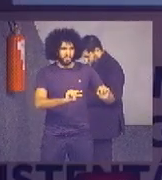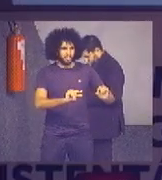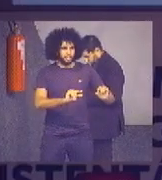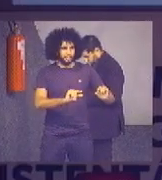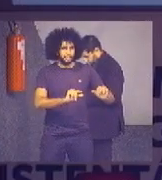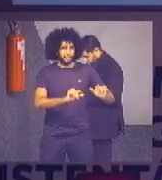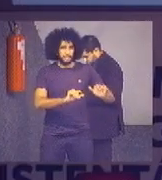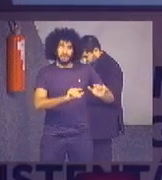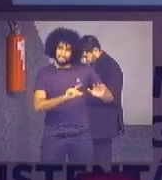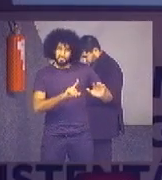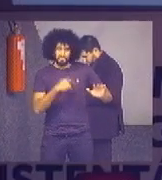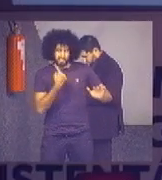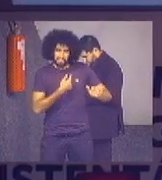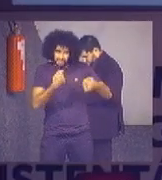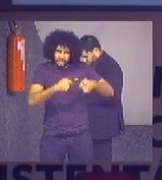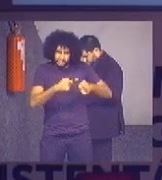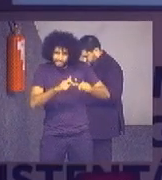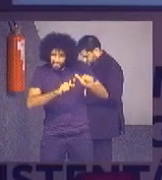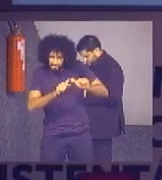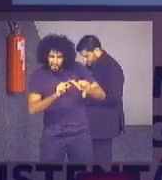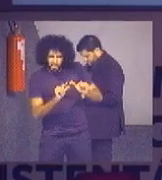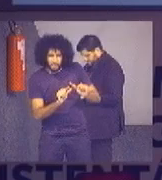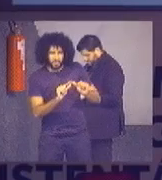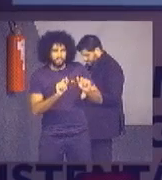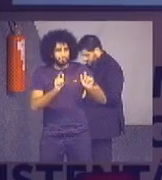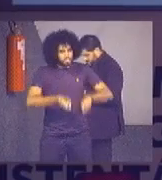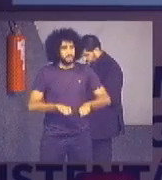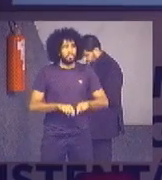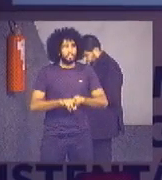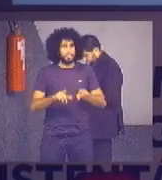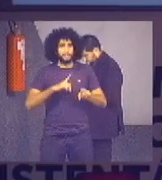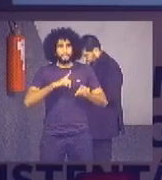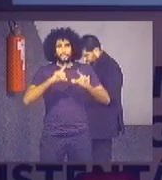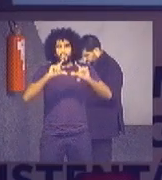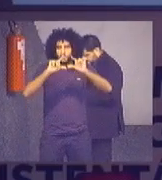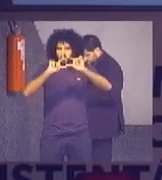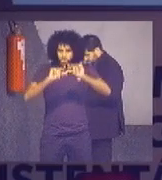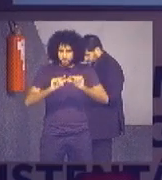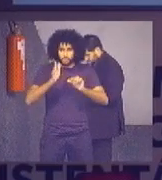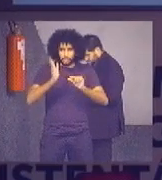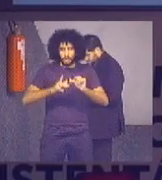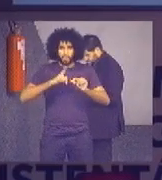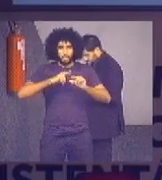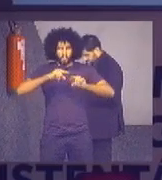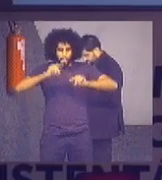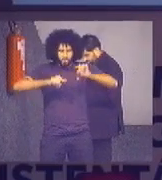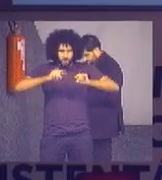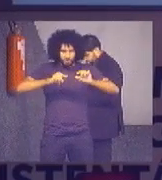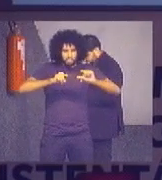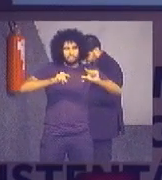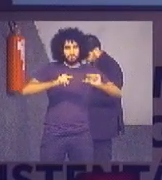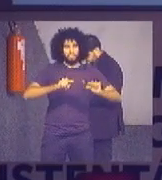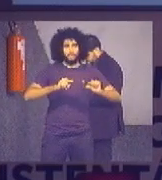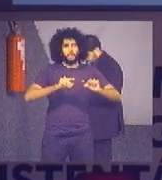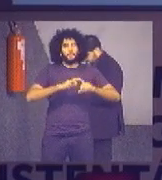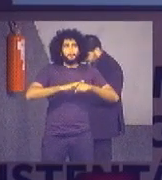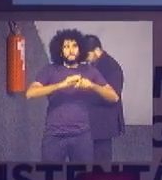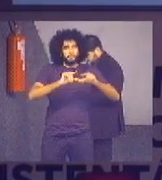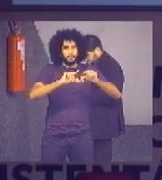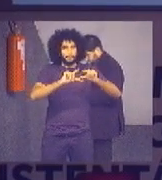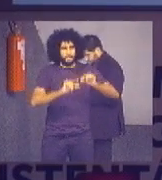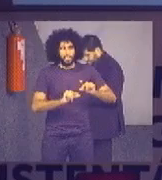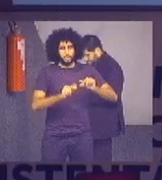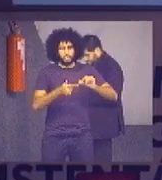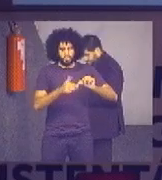tem um pouquinho para trabalhar. Mas já houve uma redução. a variação dele já foi menos de 200 mil